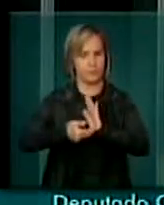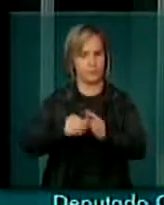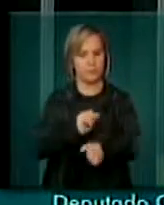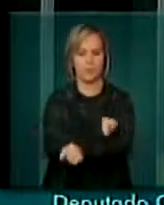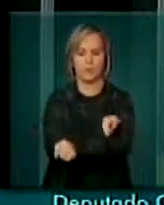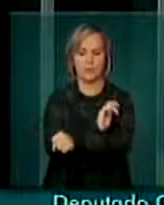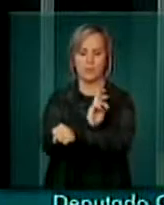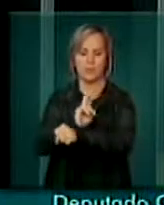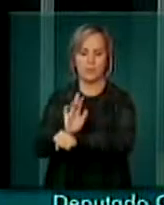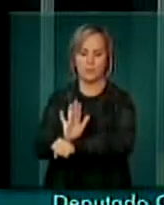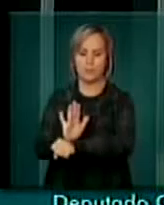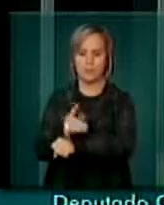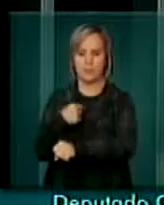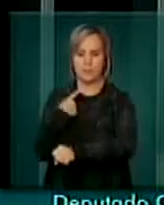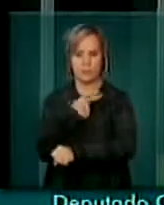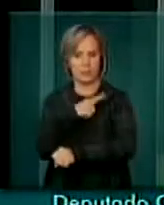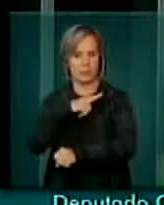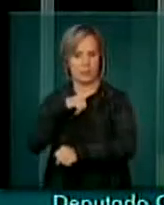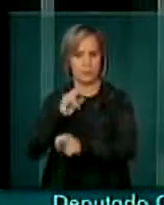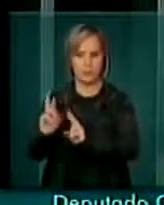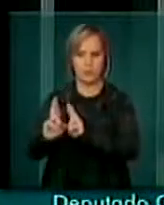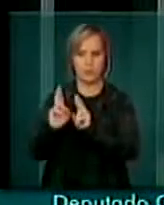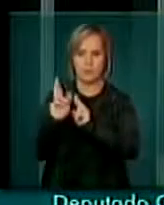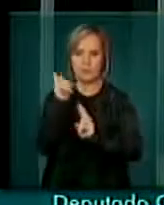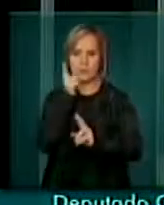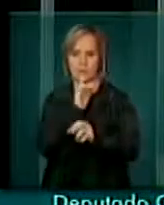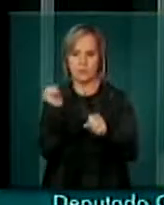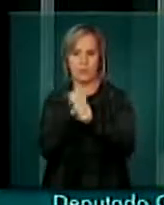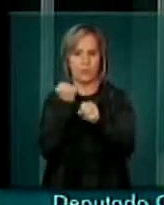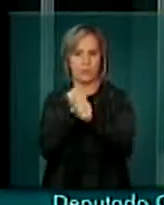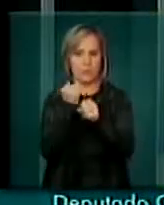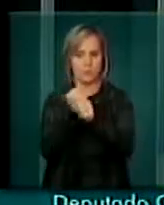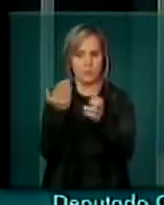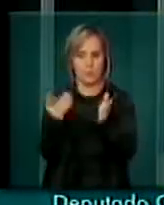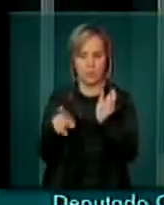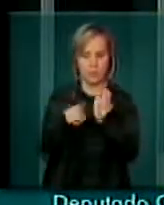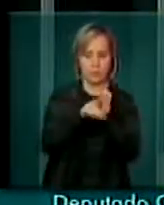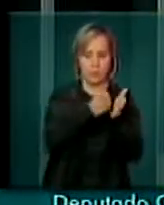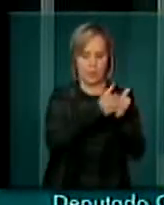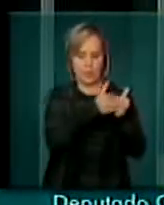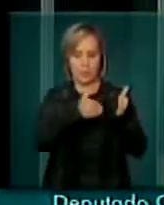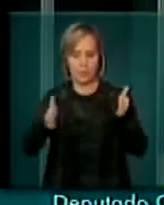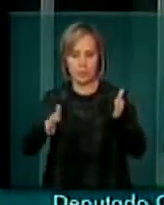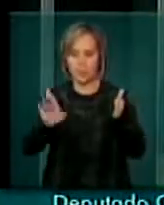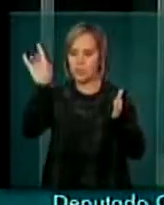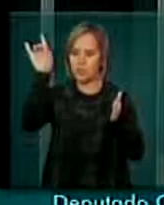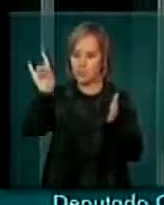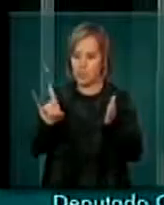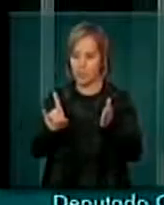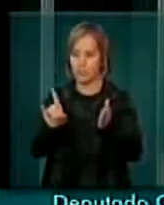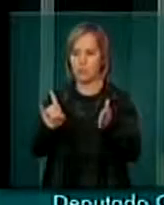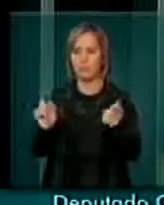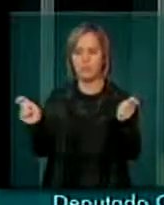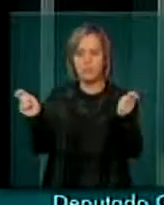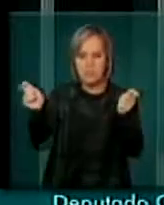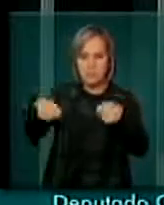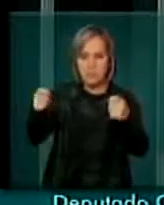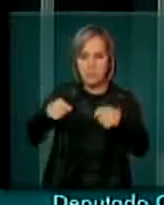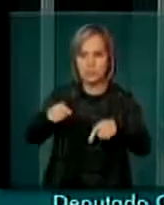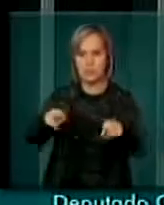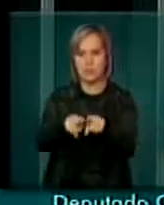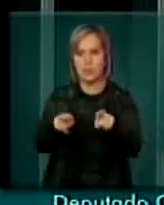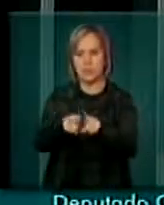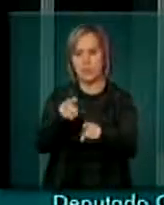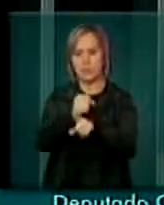esperança que todos nós temos de que nós possamos ainda construir, ao longo dessa legislatura, garantias de direitos, conquistas que a sociedade brasileira